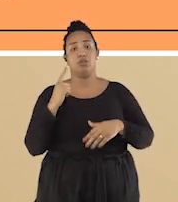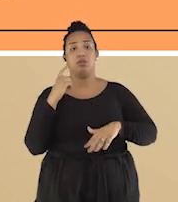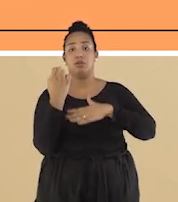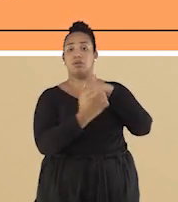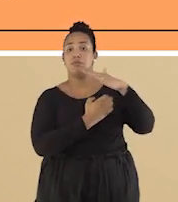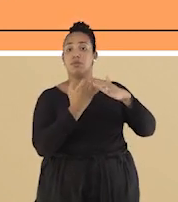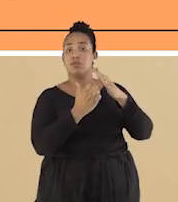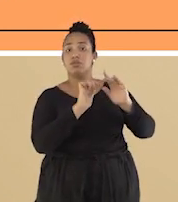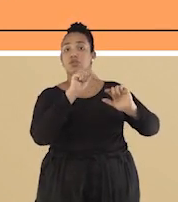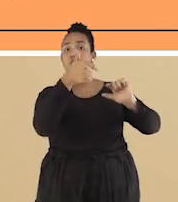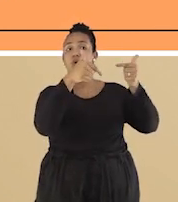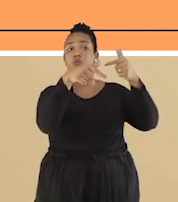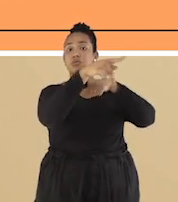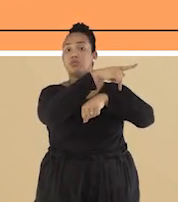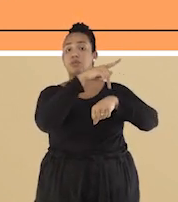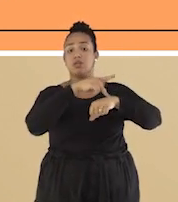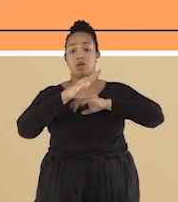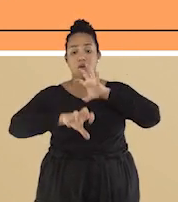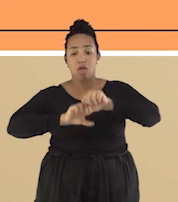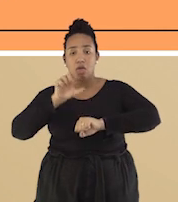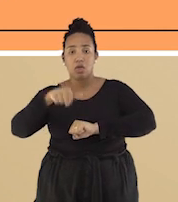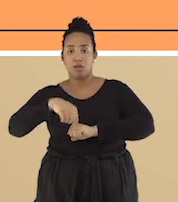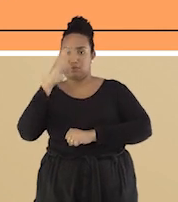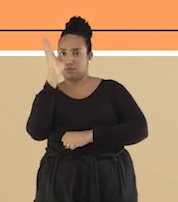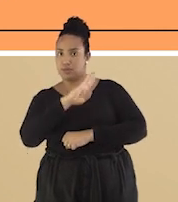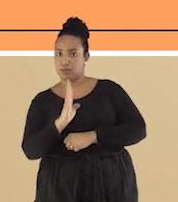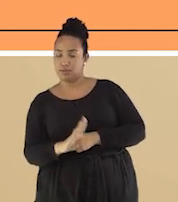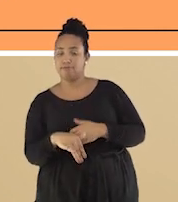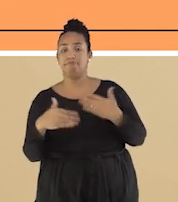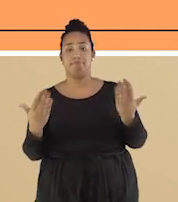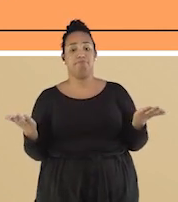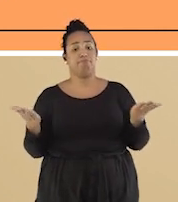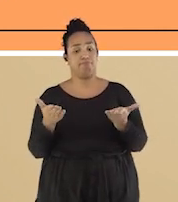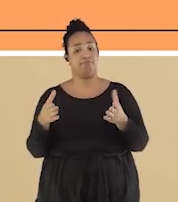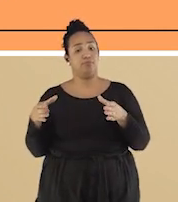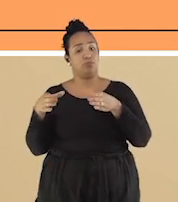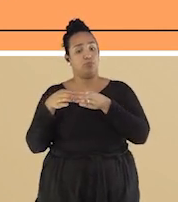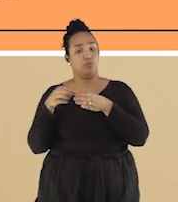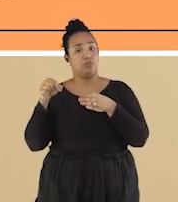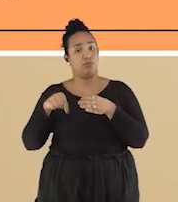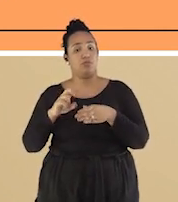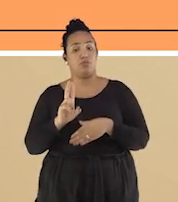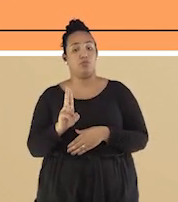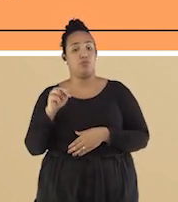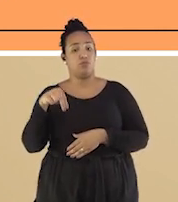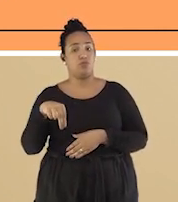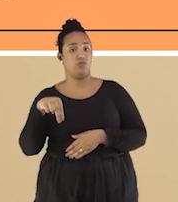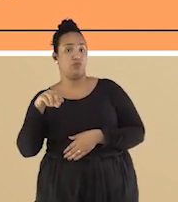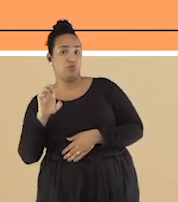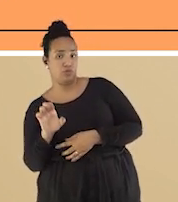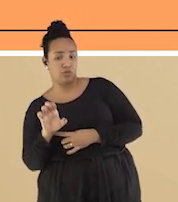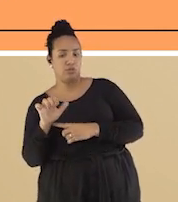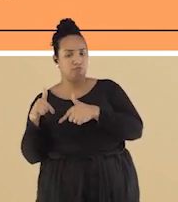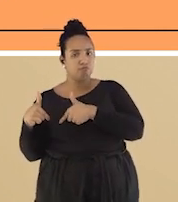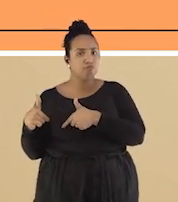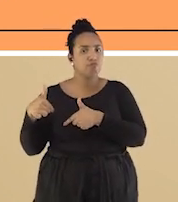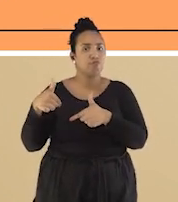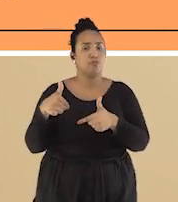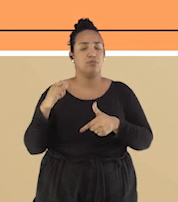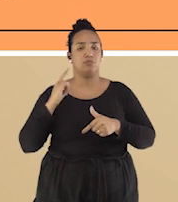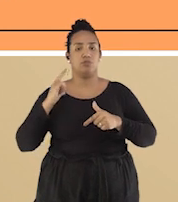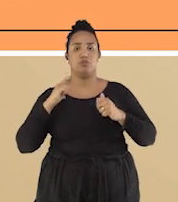estrangeiras no país. A entidade foi protagonista nesse momento com a campanha O Petróleo é Nós!